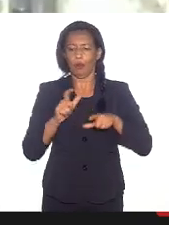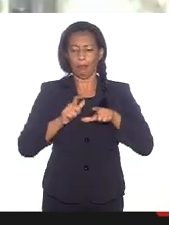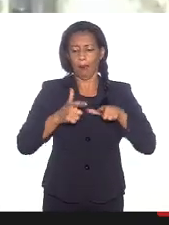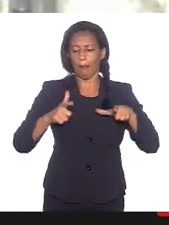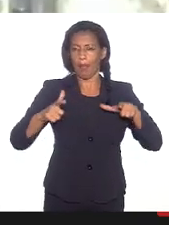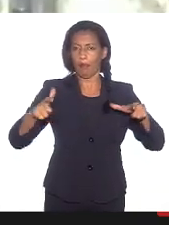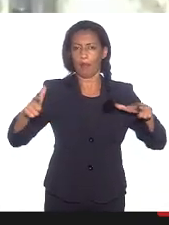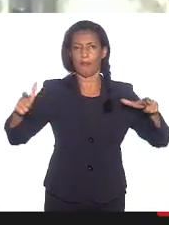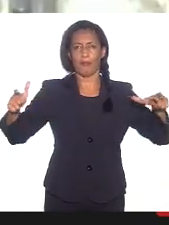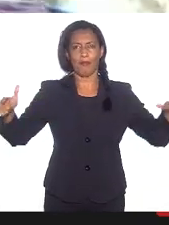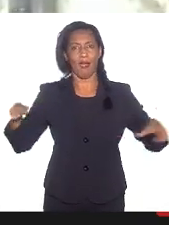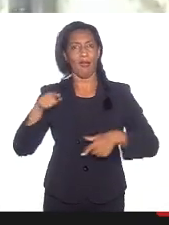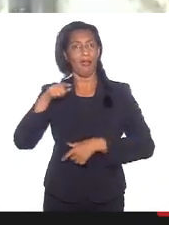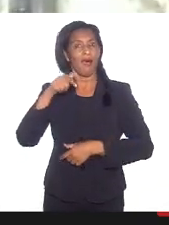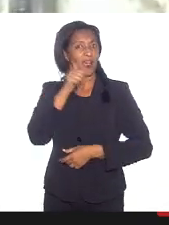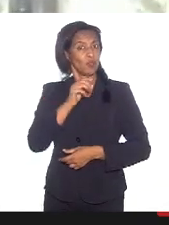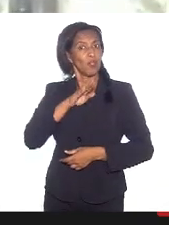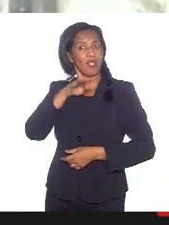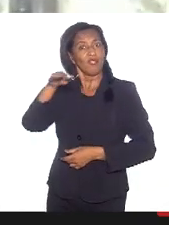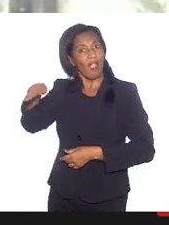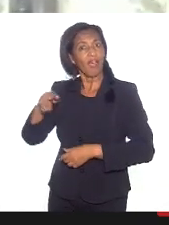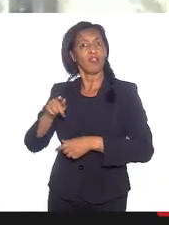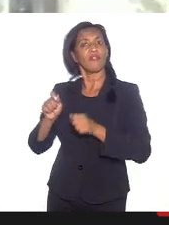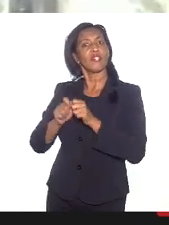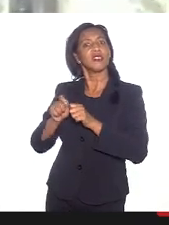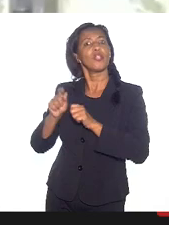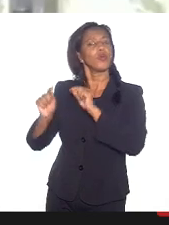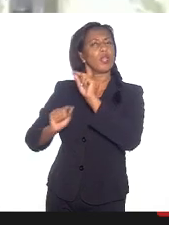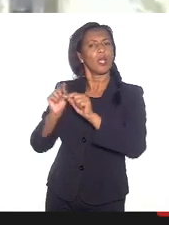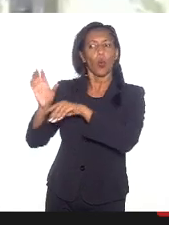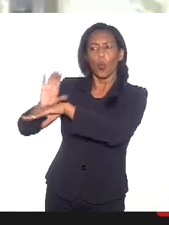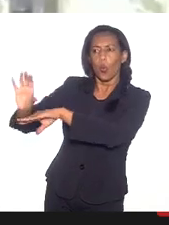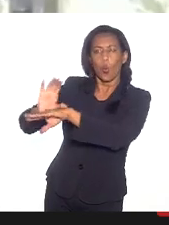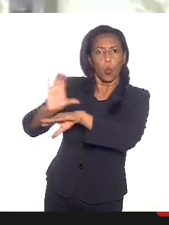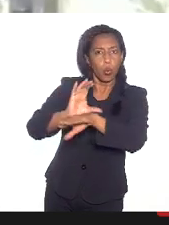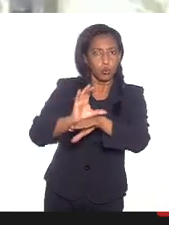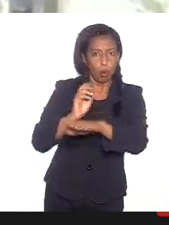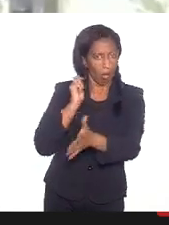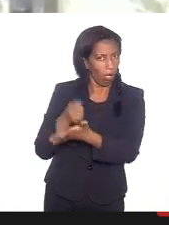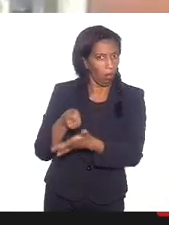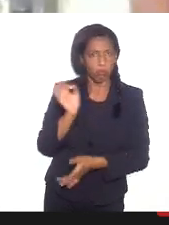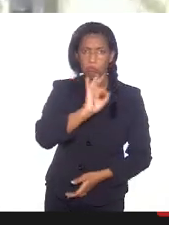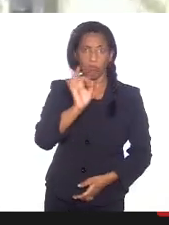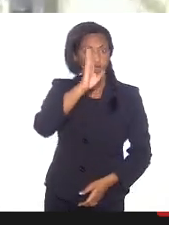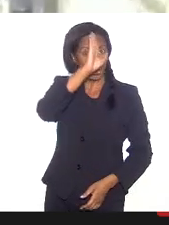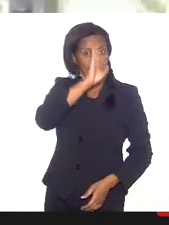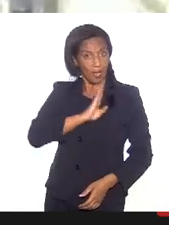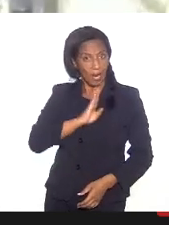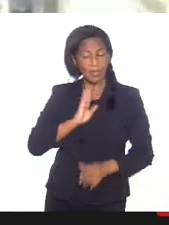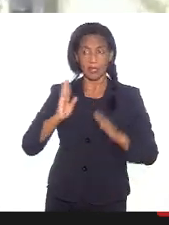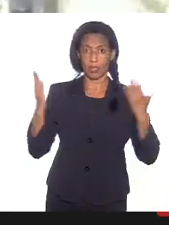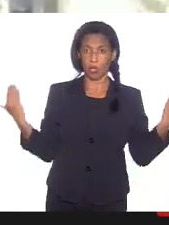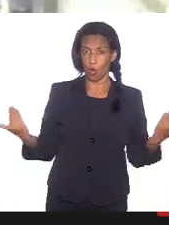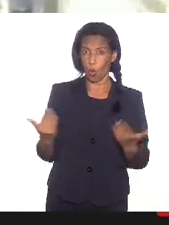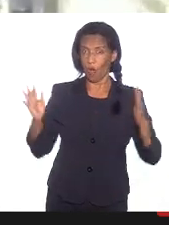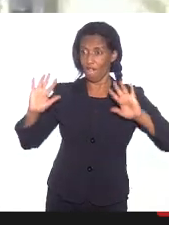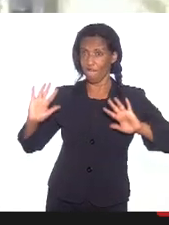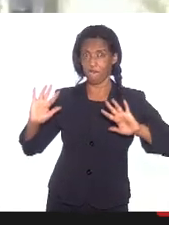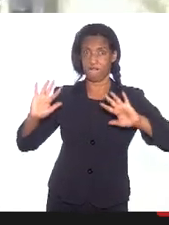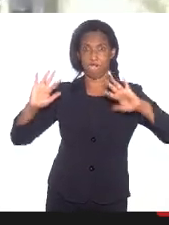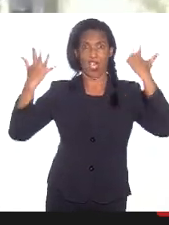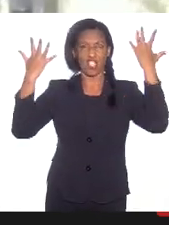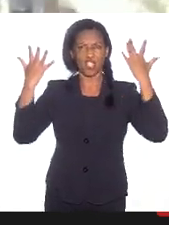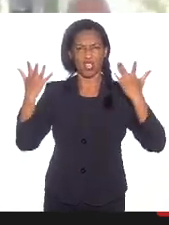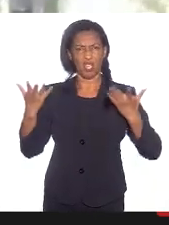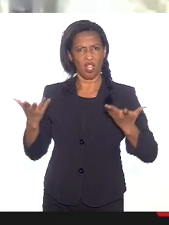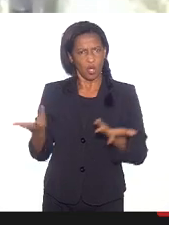oficina. As mulheres vão lá para o terreiro fazer cursos, tudo gratuito. Quando nós fazemos nossa festa, nós somos muito fartos com